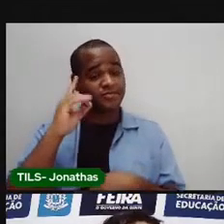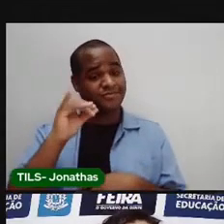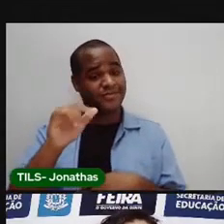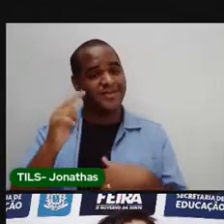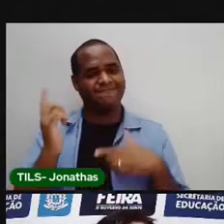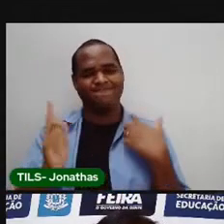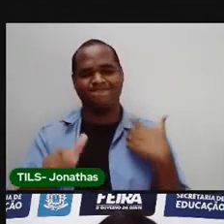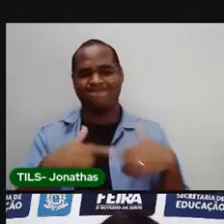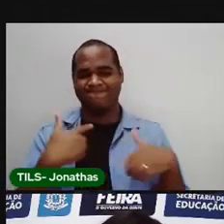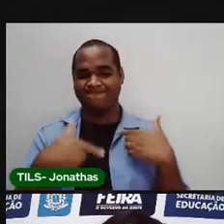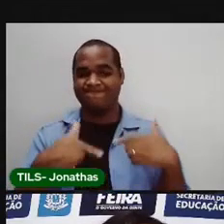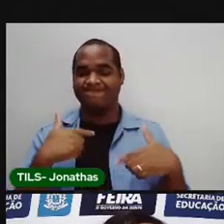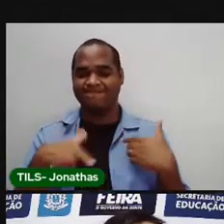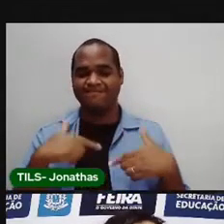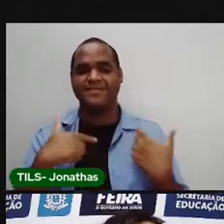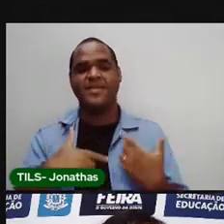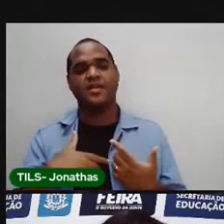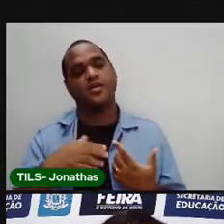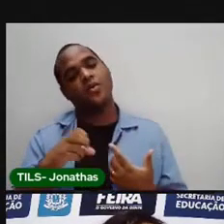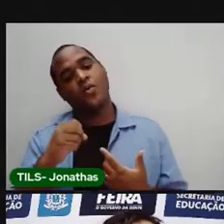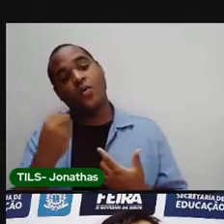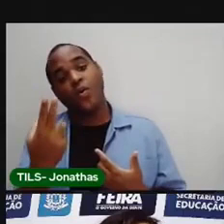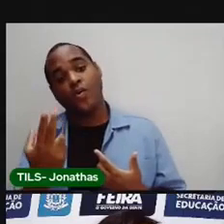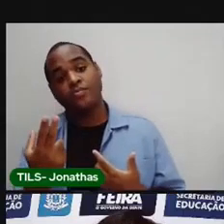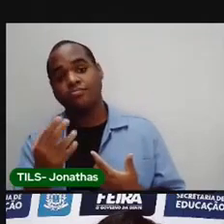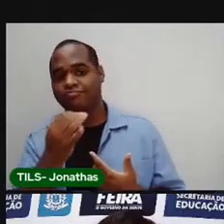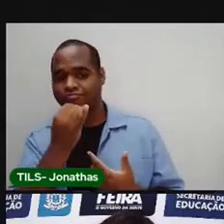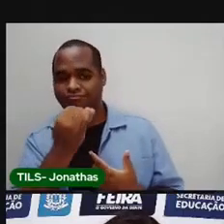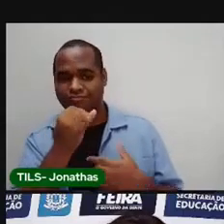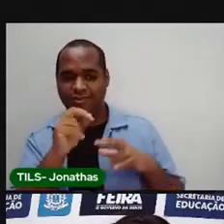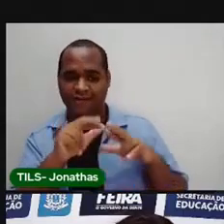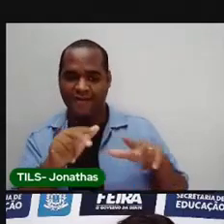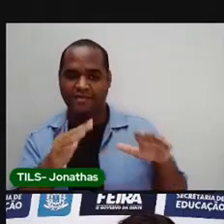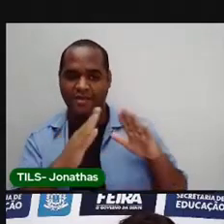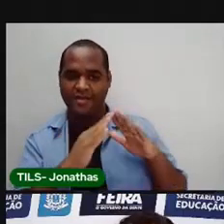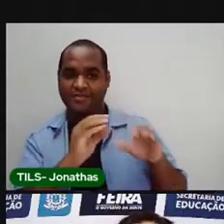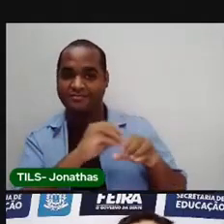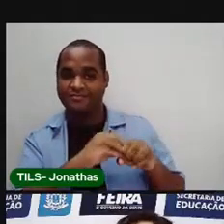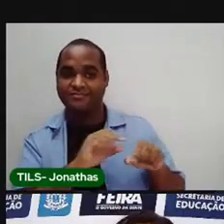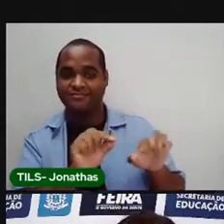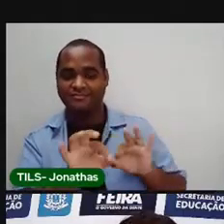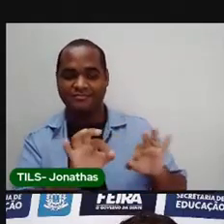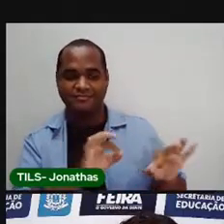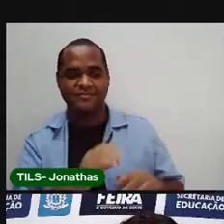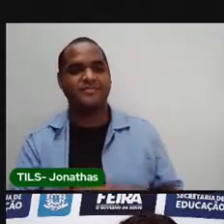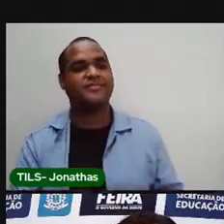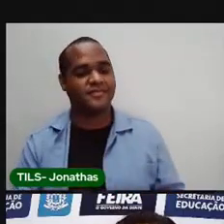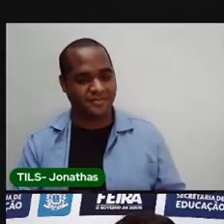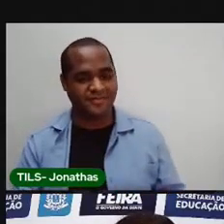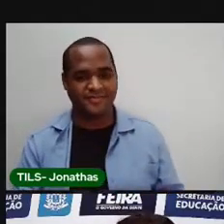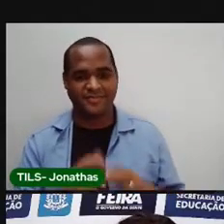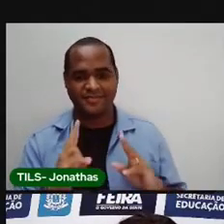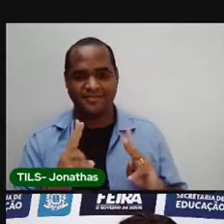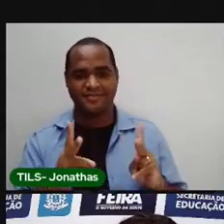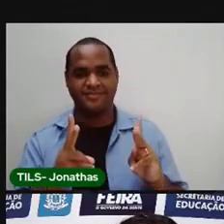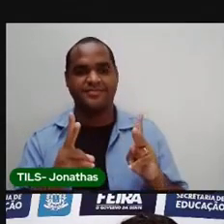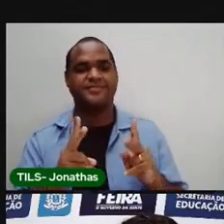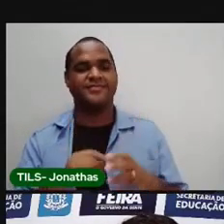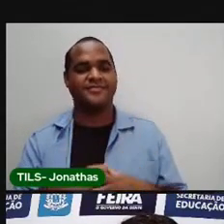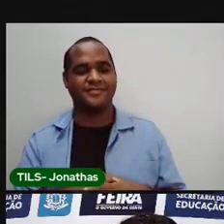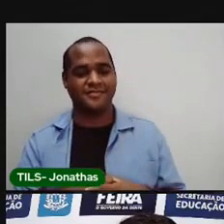todo de trabalho ou de tarefas domésticas. Continua